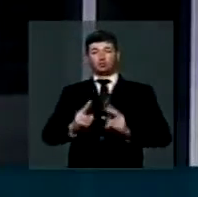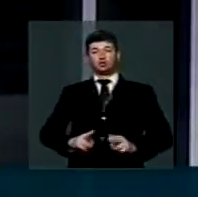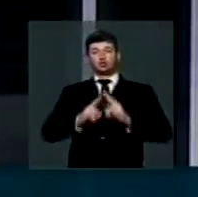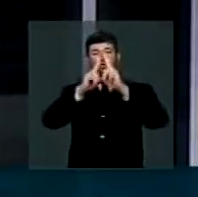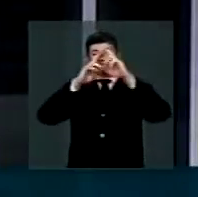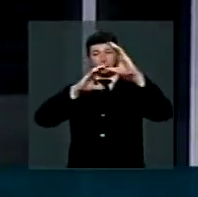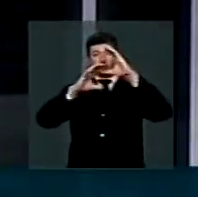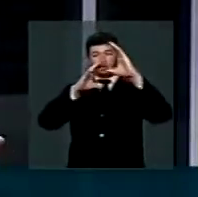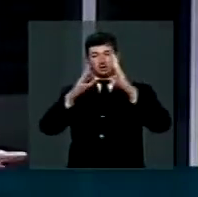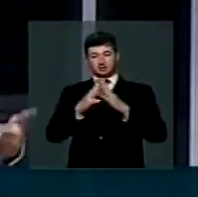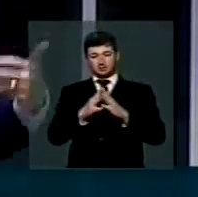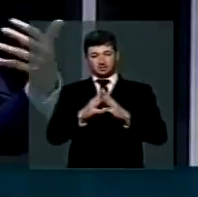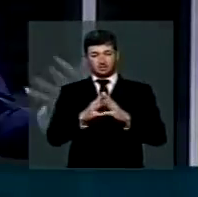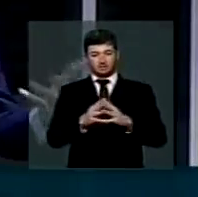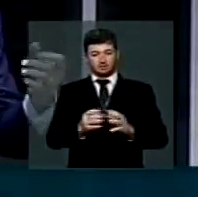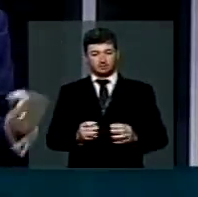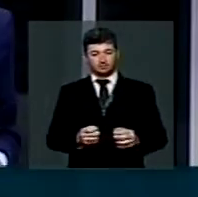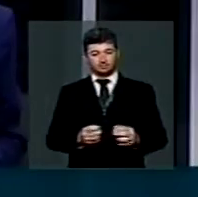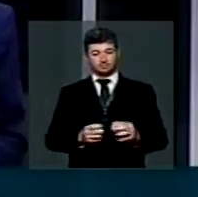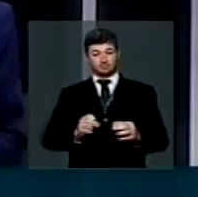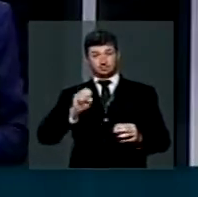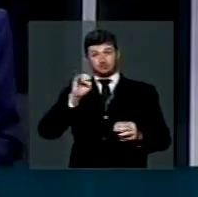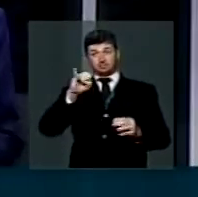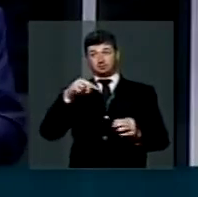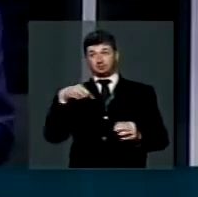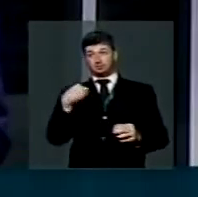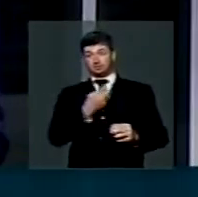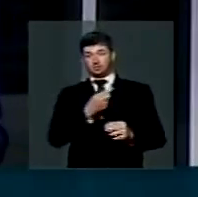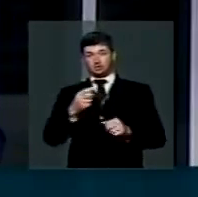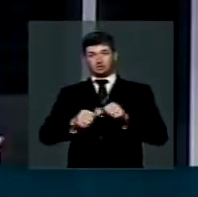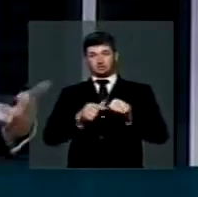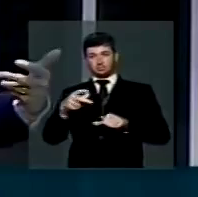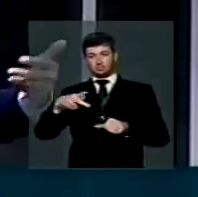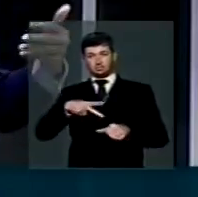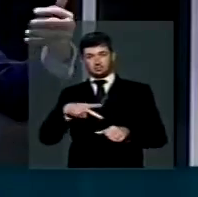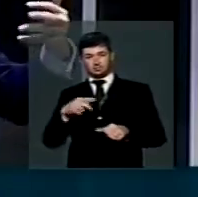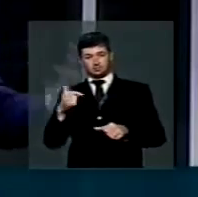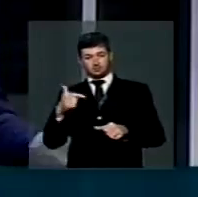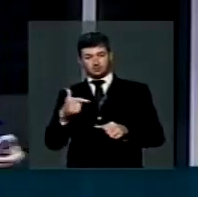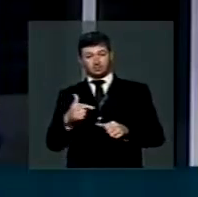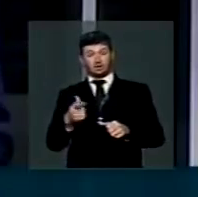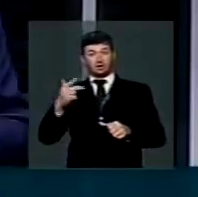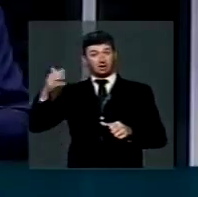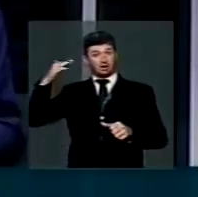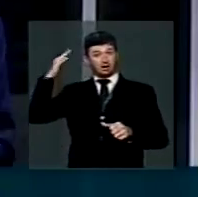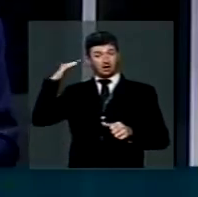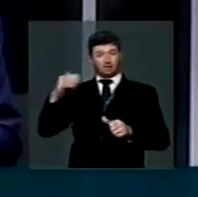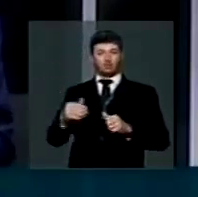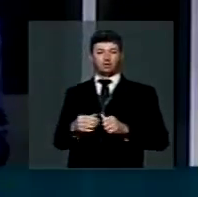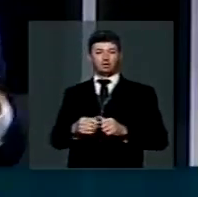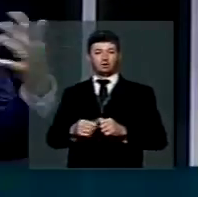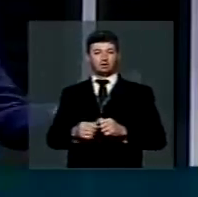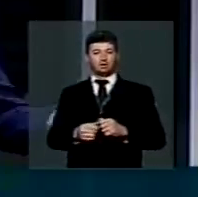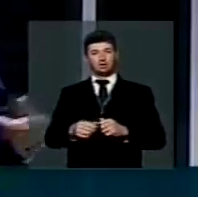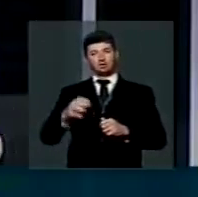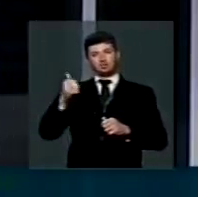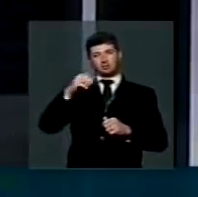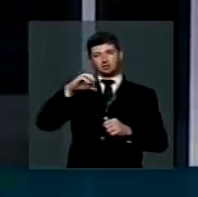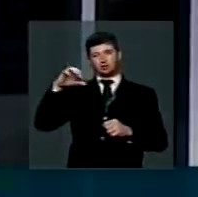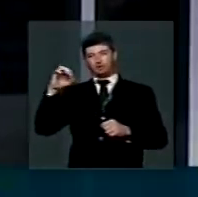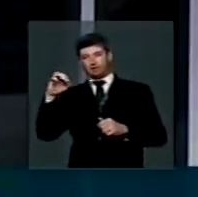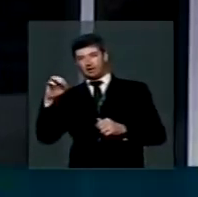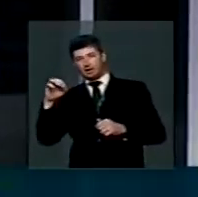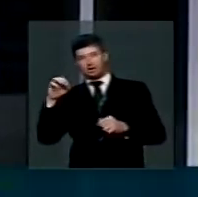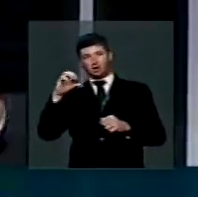telecomunicações. Se não tivéssemos privatizado, naquela época, em meados dos anos 90 e